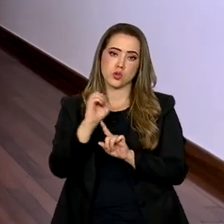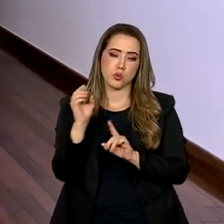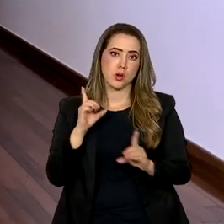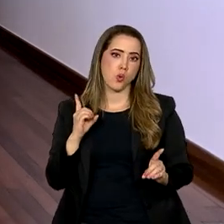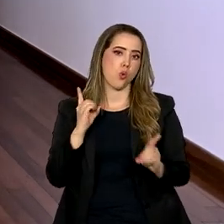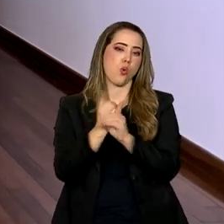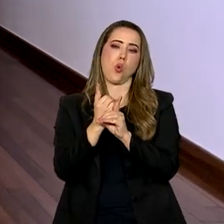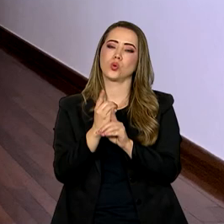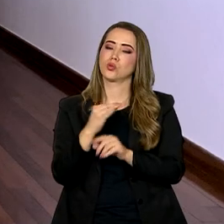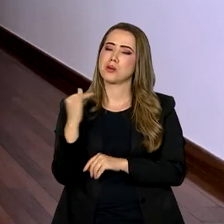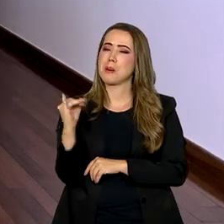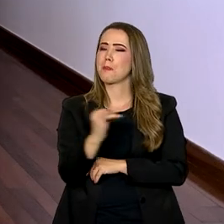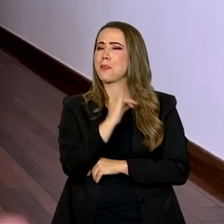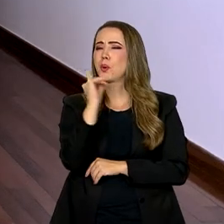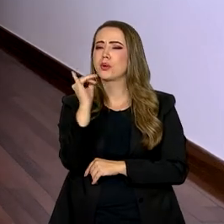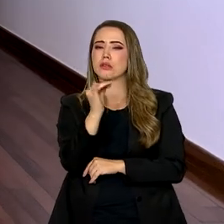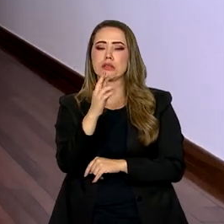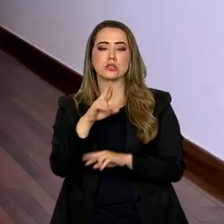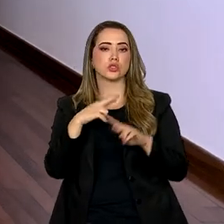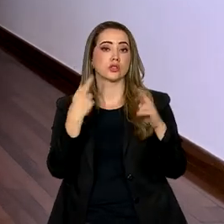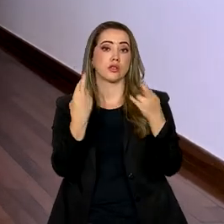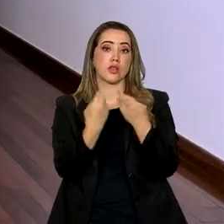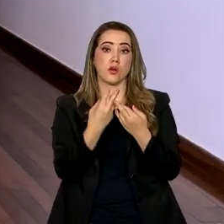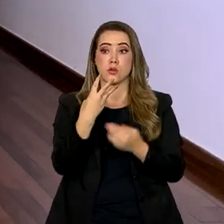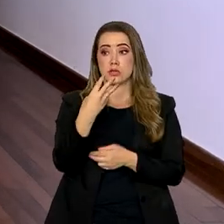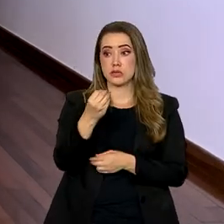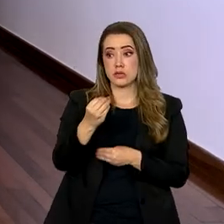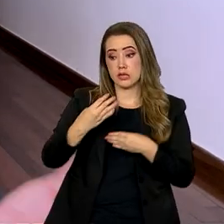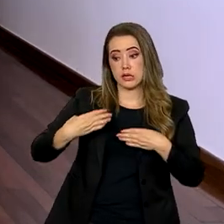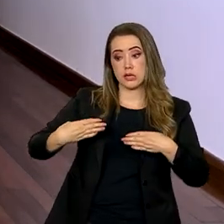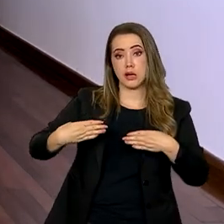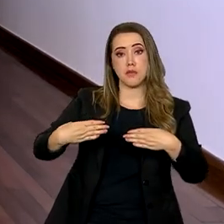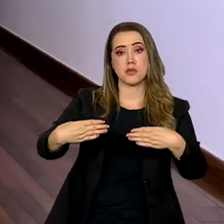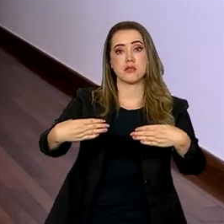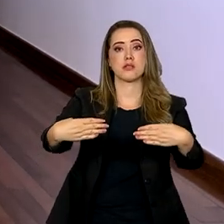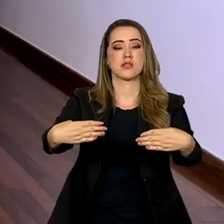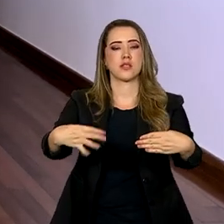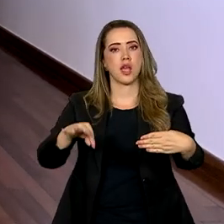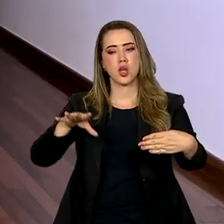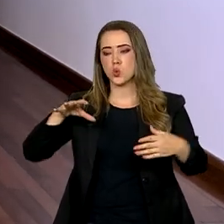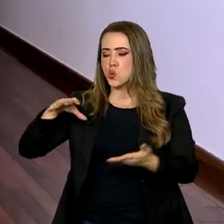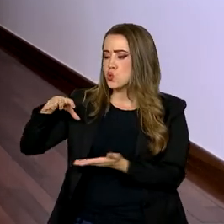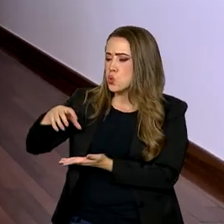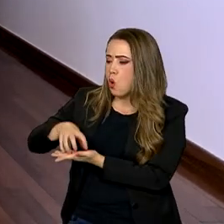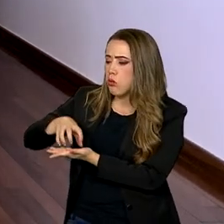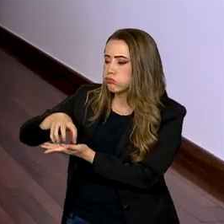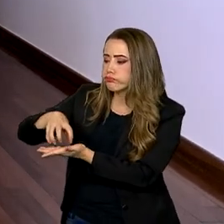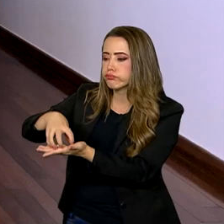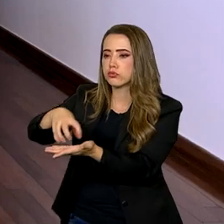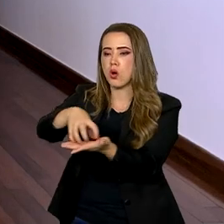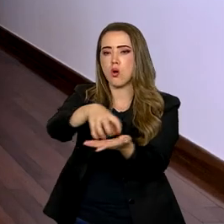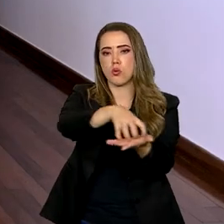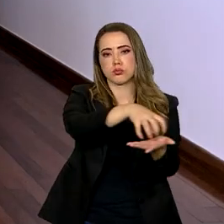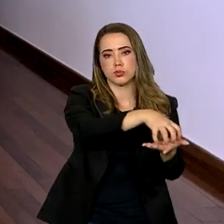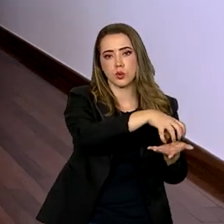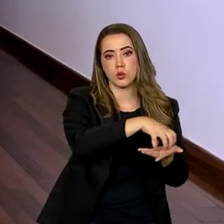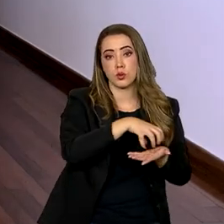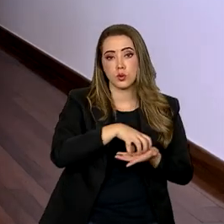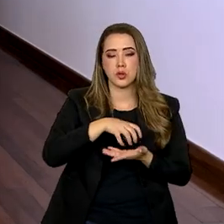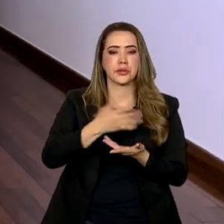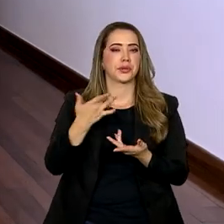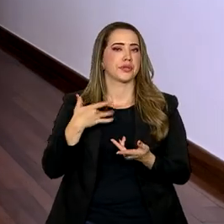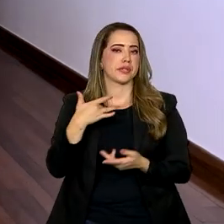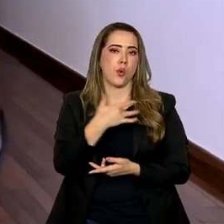encontro que reúne mais de 30 ministérios, todas as áreas do governo federal, as saúde, educação,